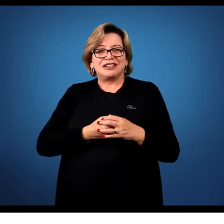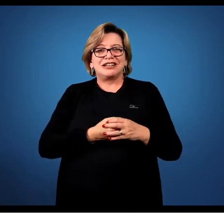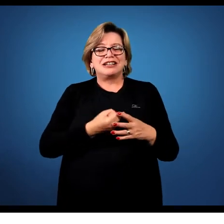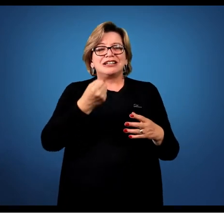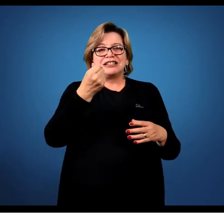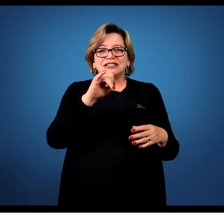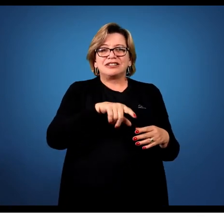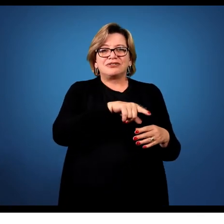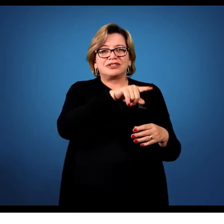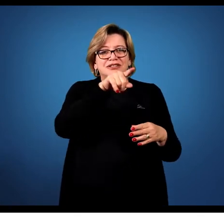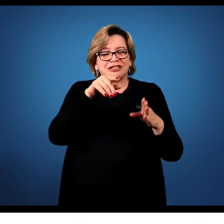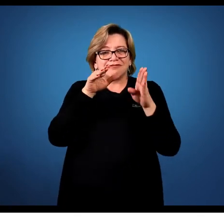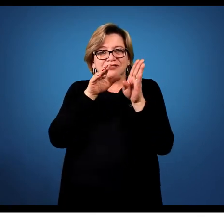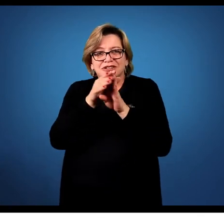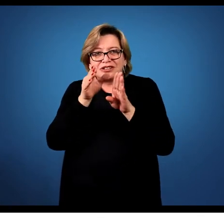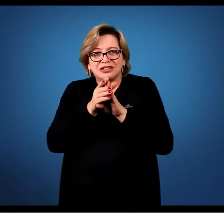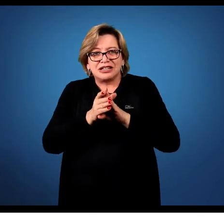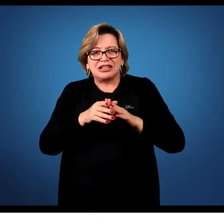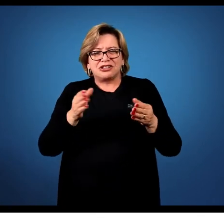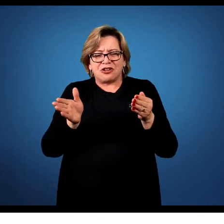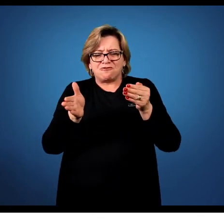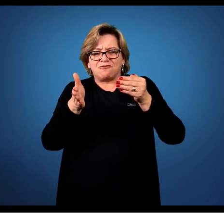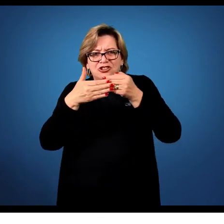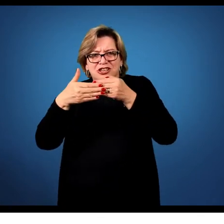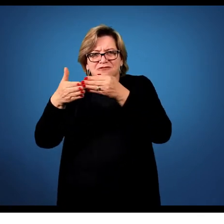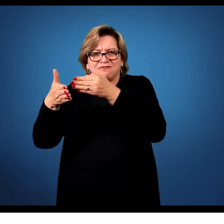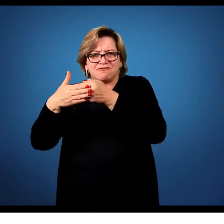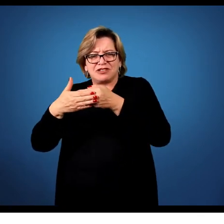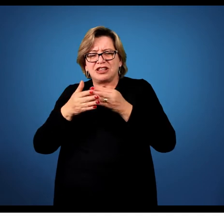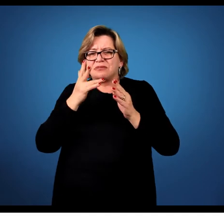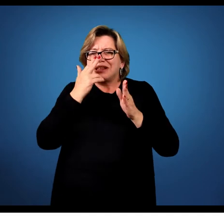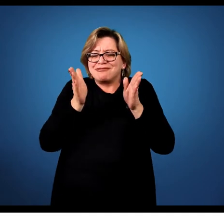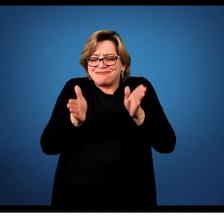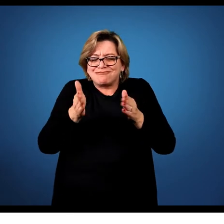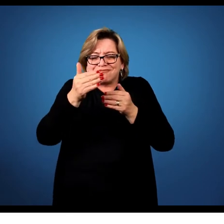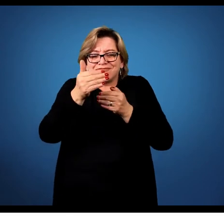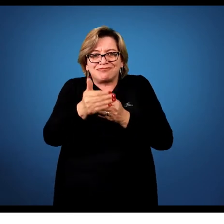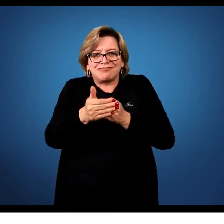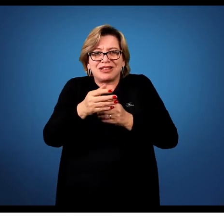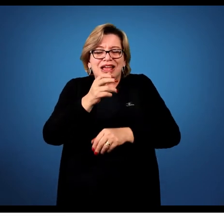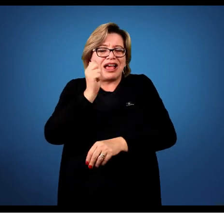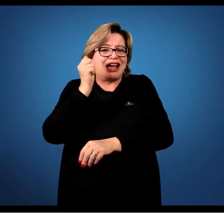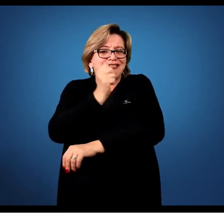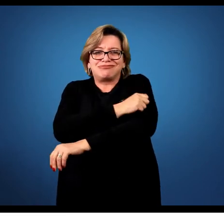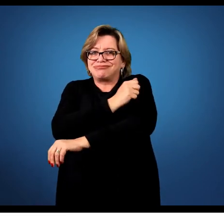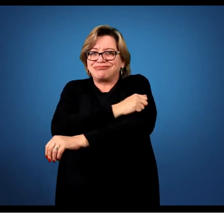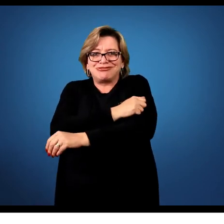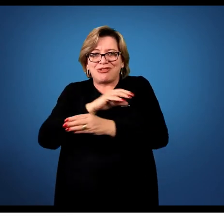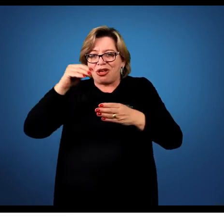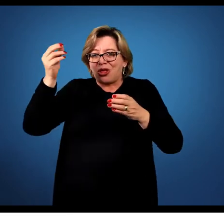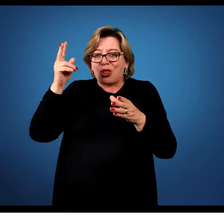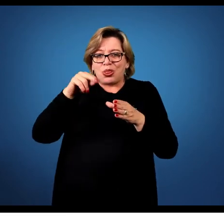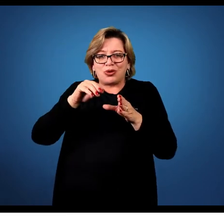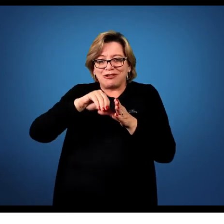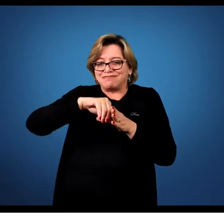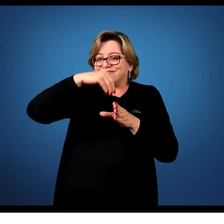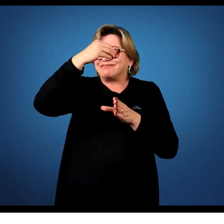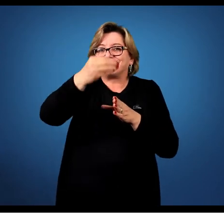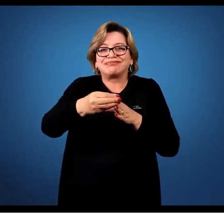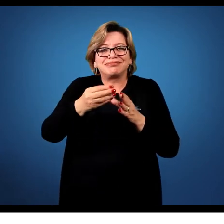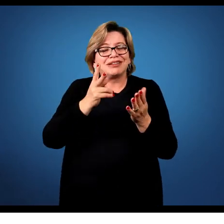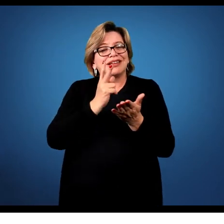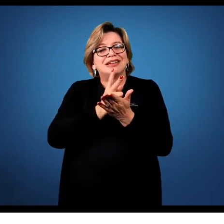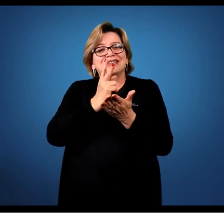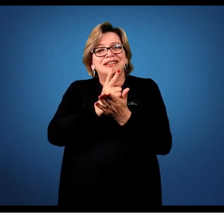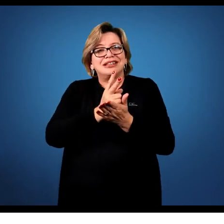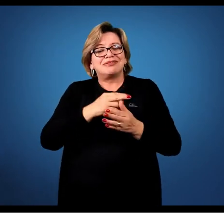propõe para eles apenas coisas fechadas dentro da caixinha, ele não vai se permitir sair de dentro da caixinha, ou seja, ele não vai